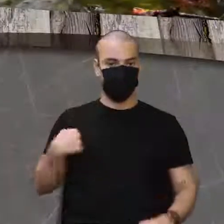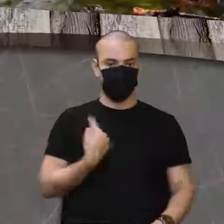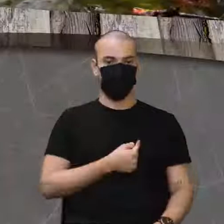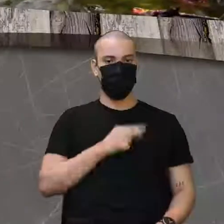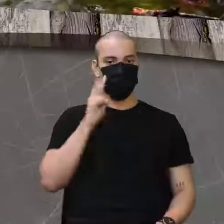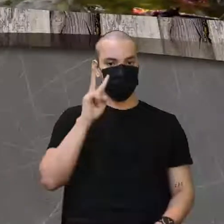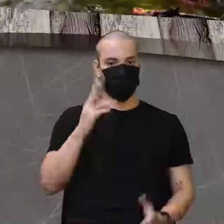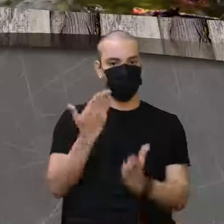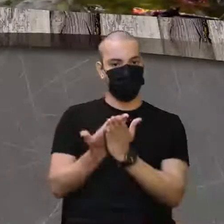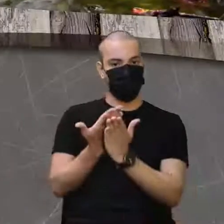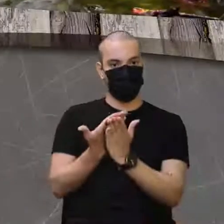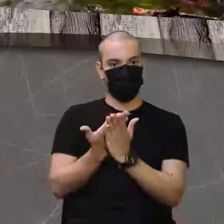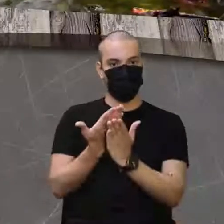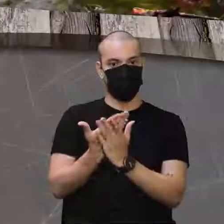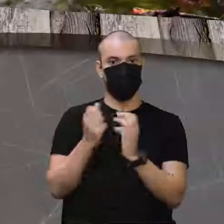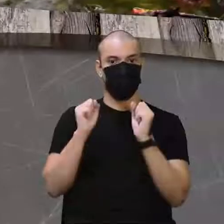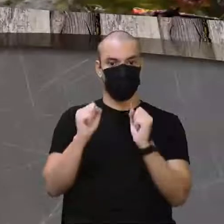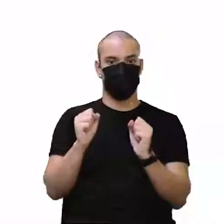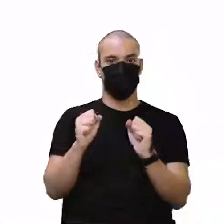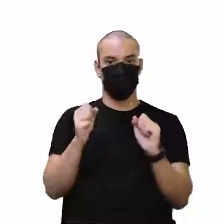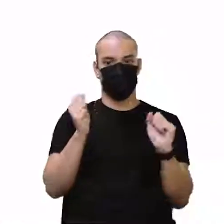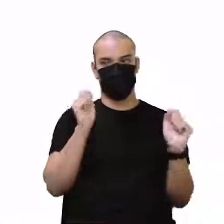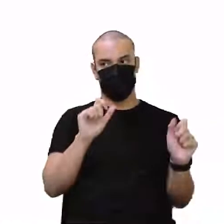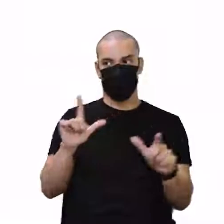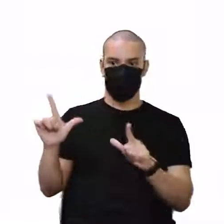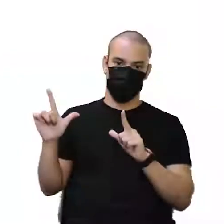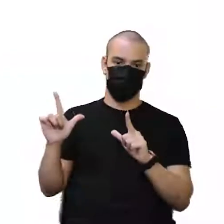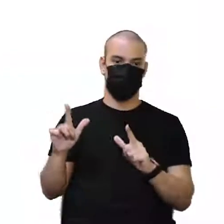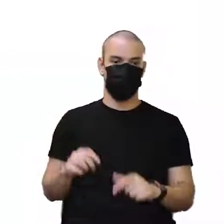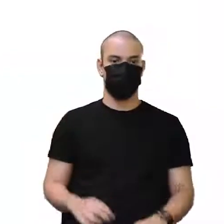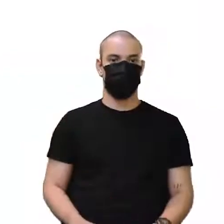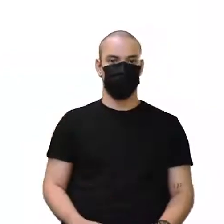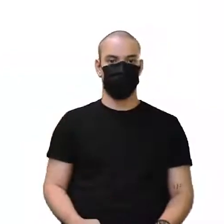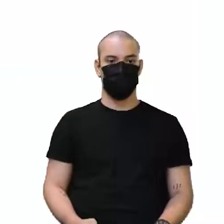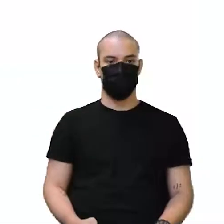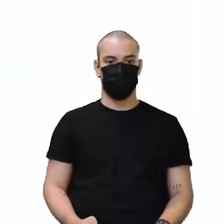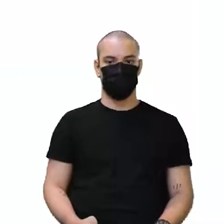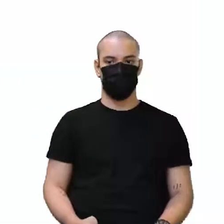na aula, pode focar lá. Agora subiu tudo.